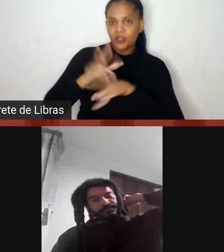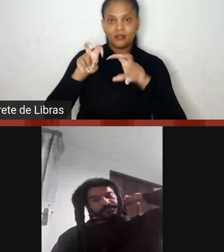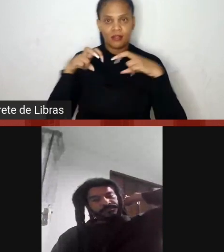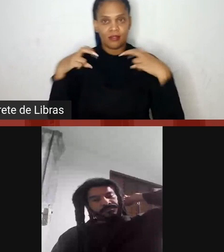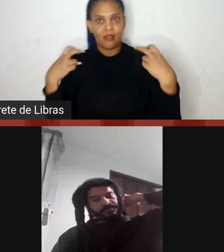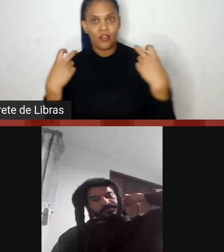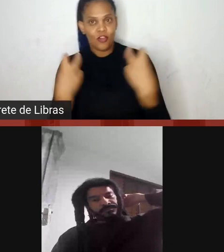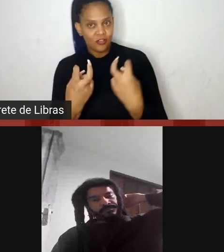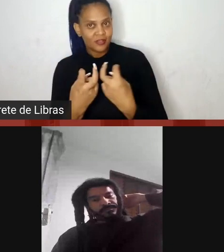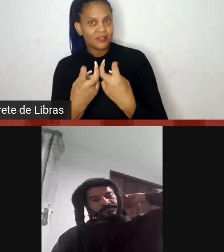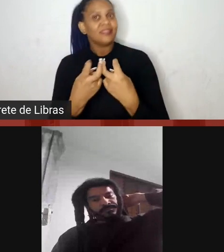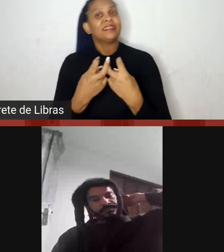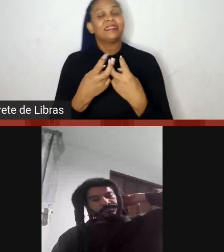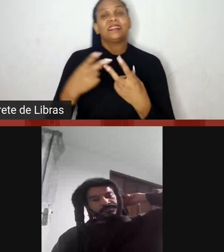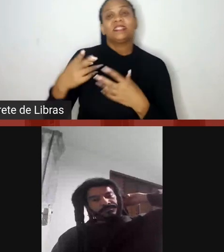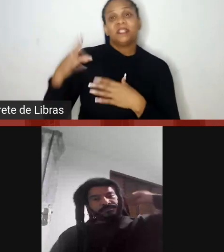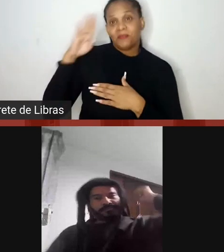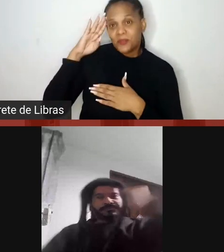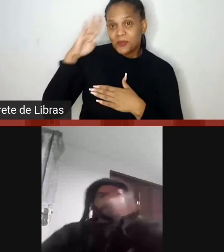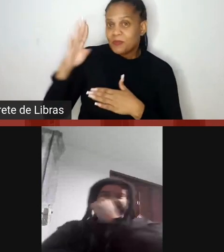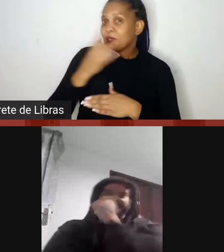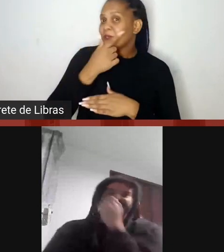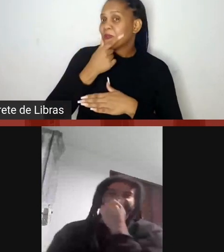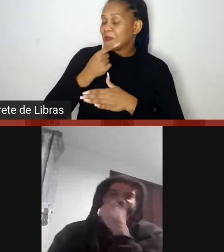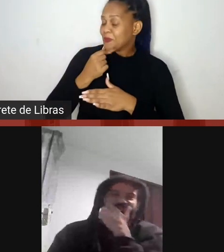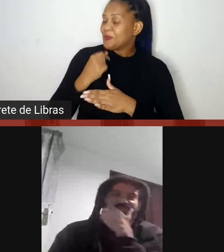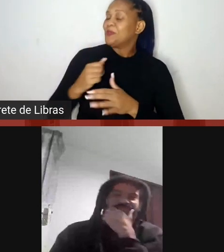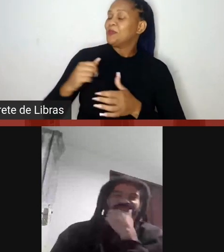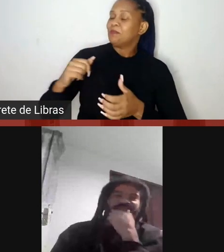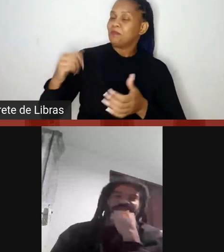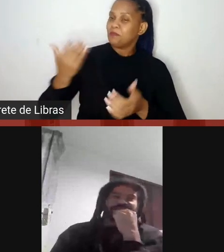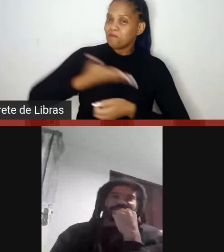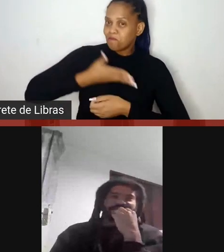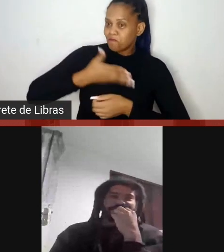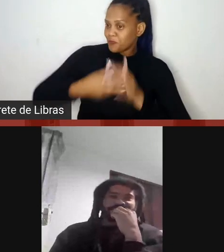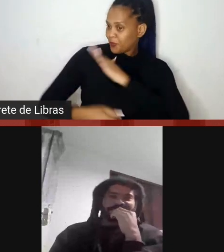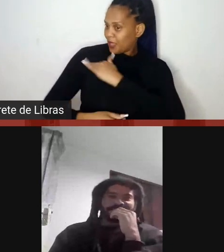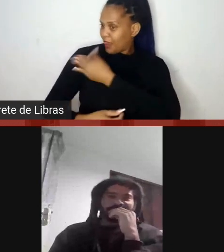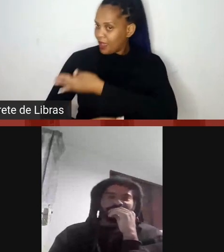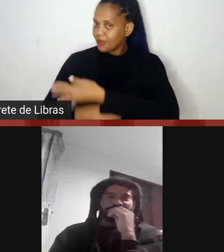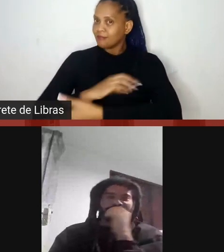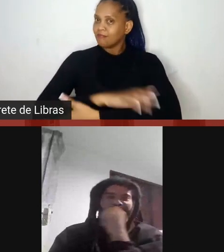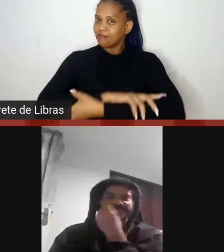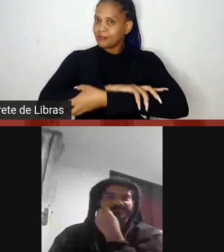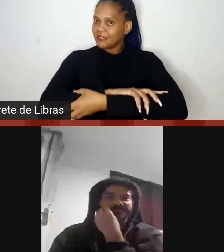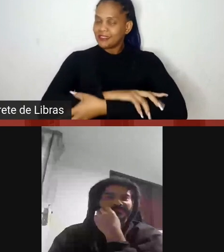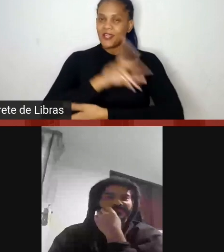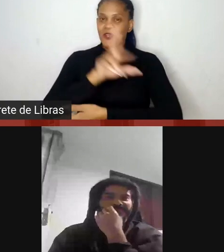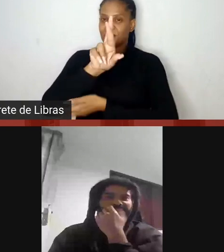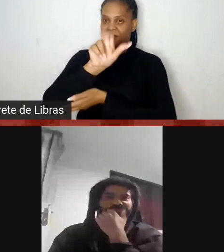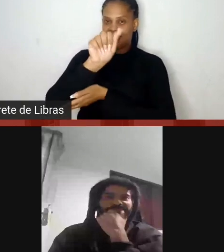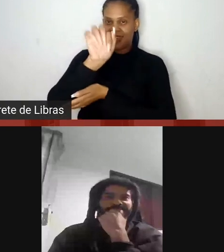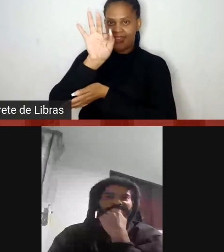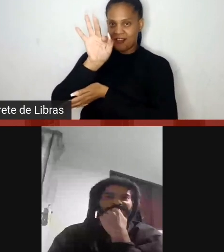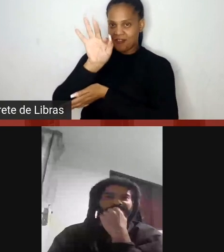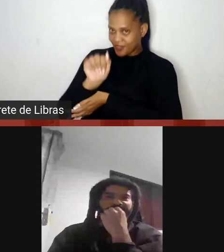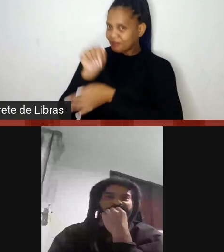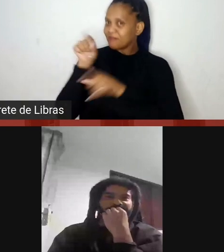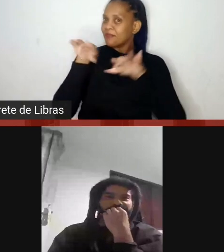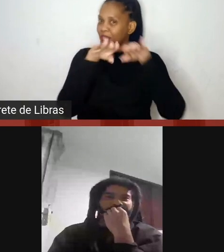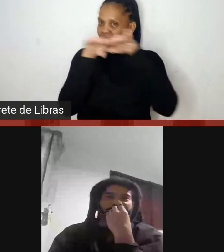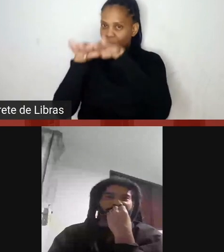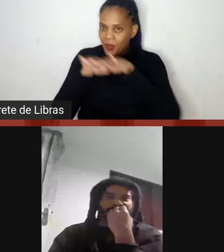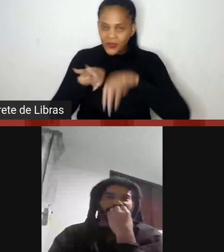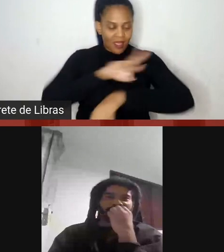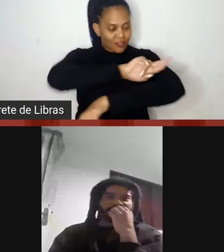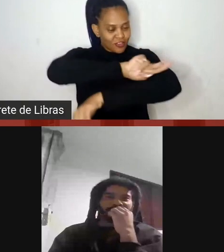parceiro de luta e resistência, que é o Rafa, é Rafael, da Igualdade Racial, mas a gente chama